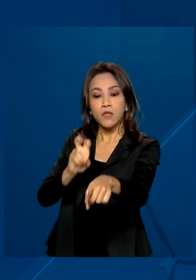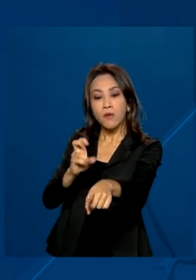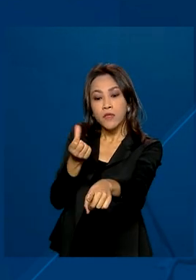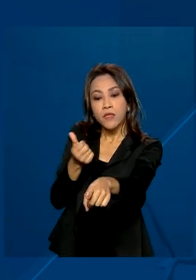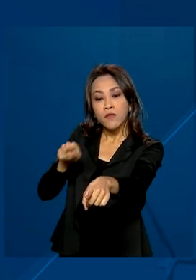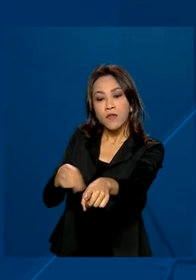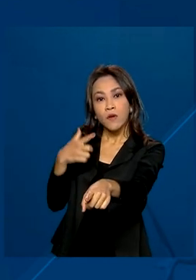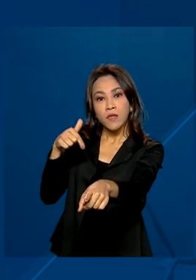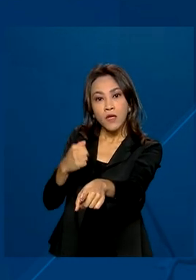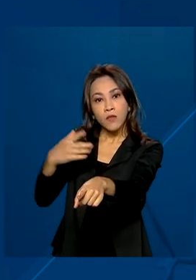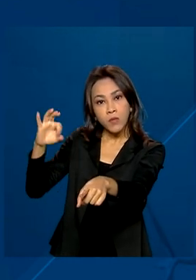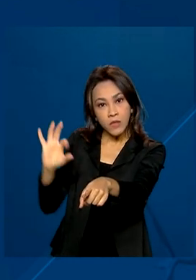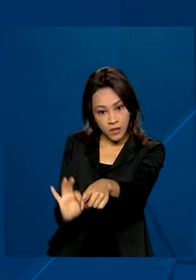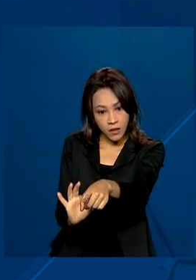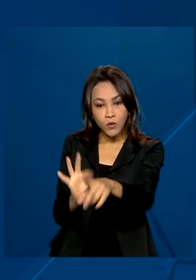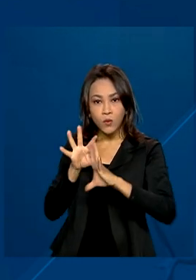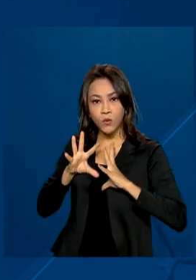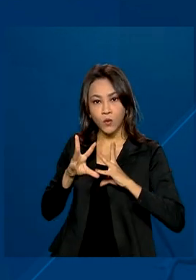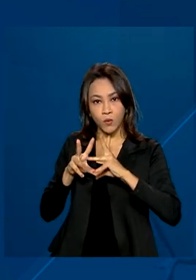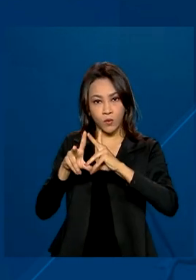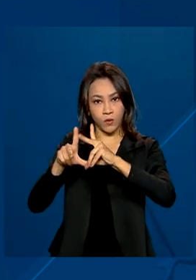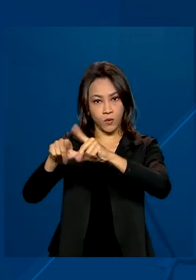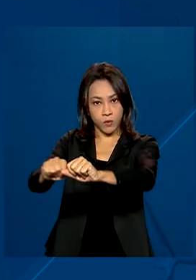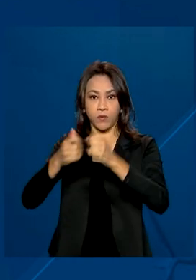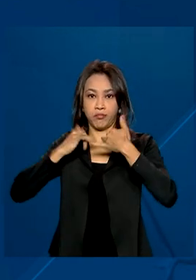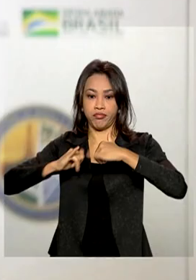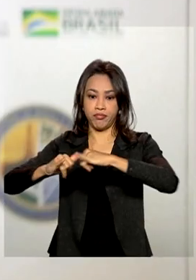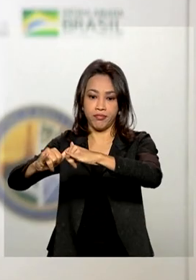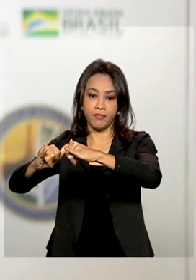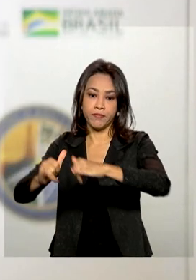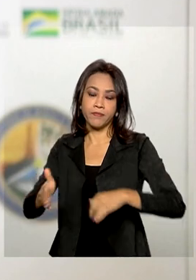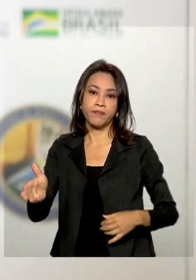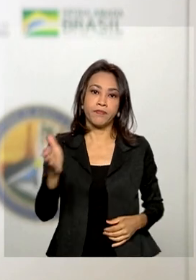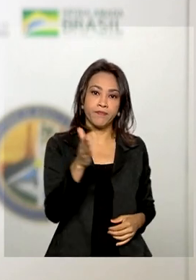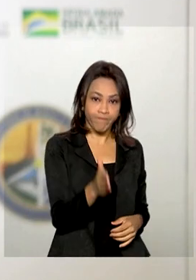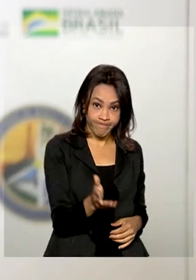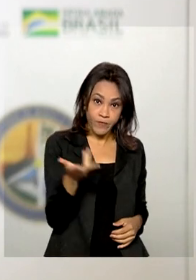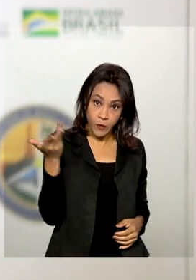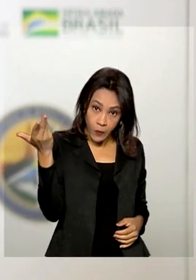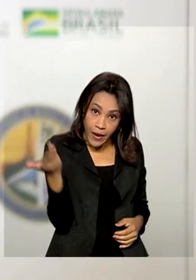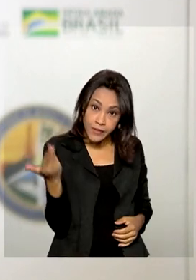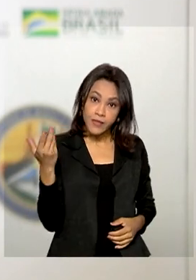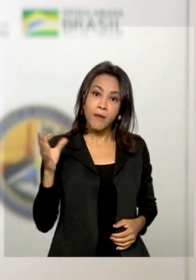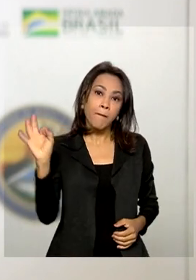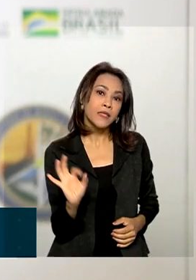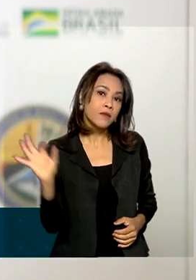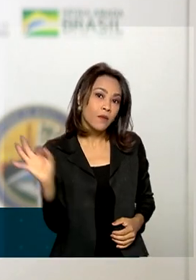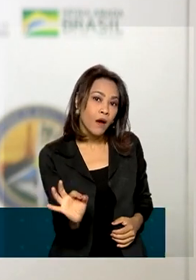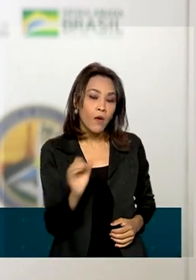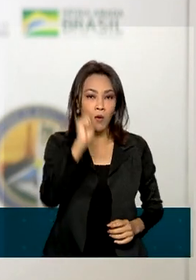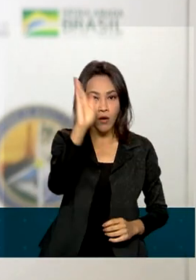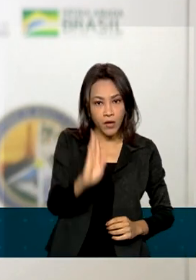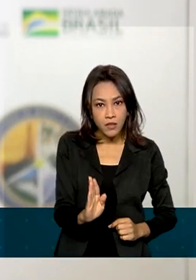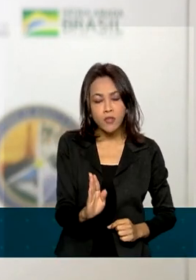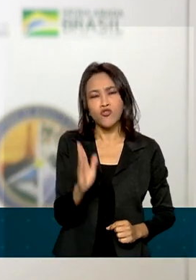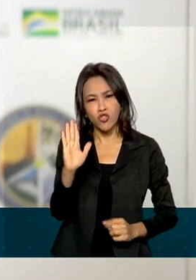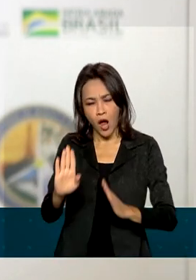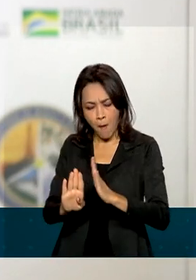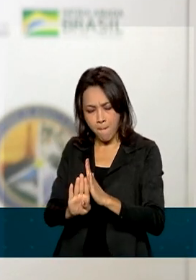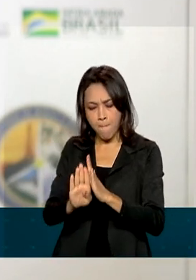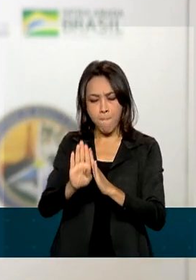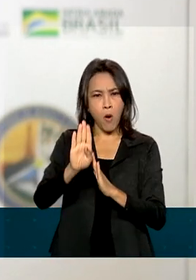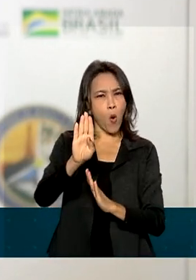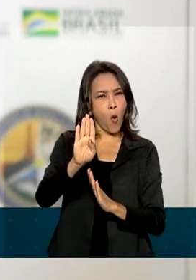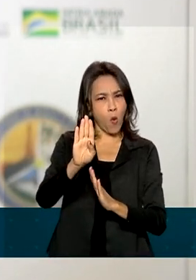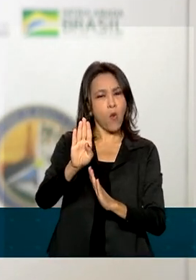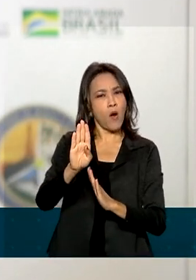,7% de toda a geração elétrica. Com esse percentual, o Brasil já ultrapassa a média dos